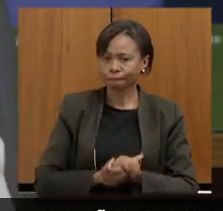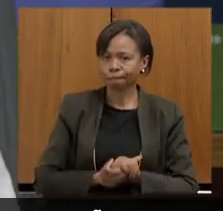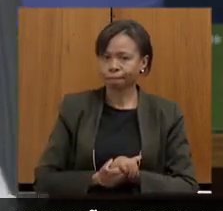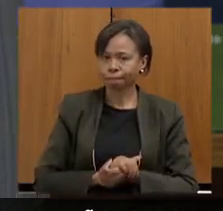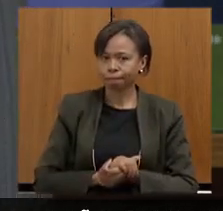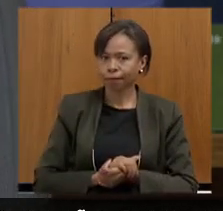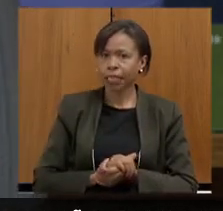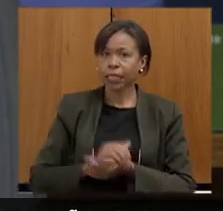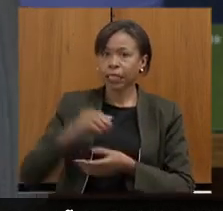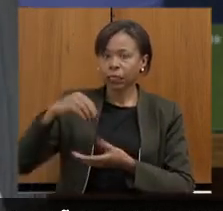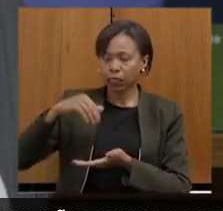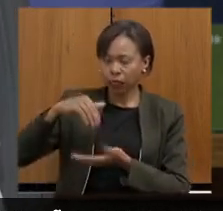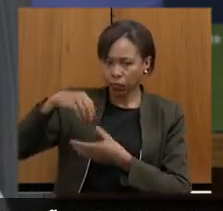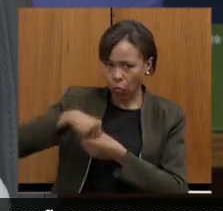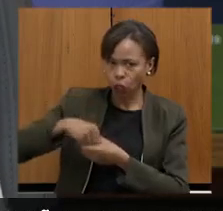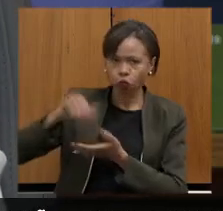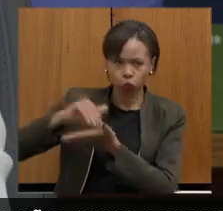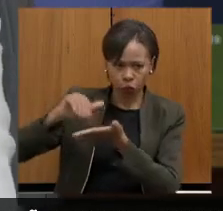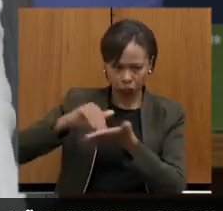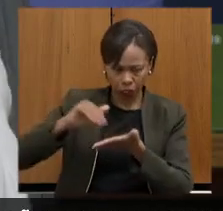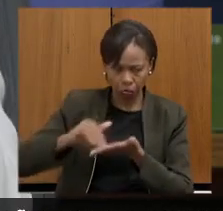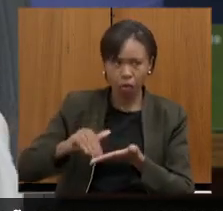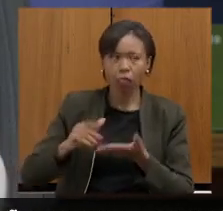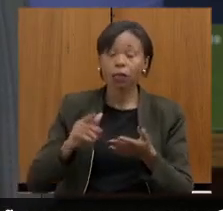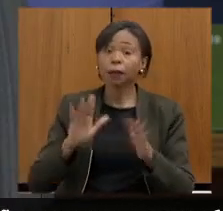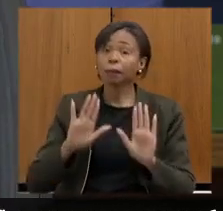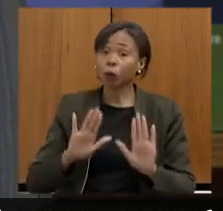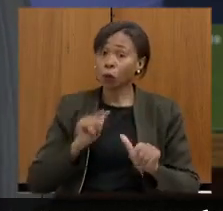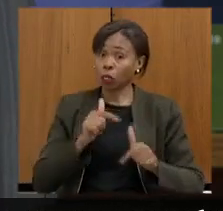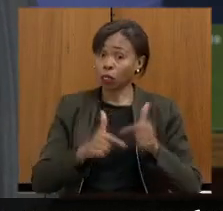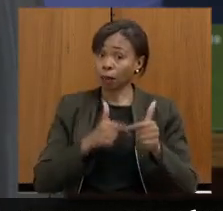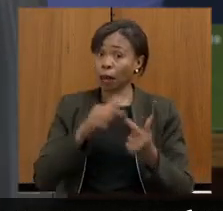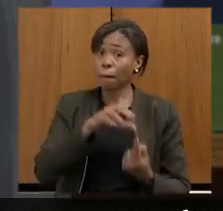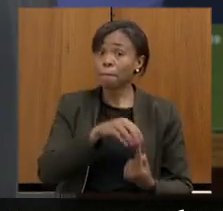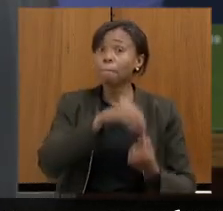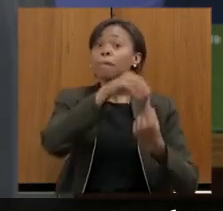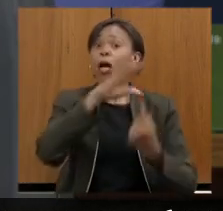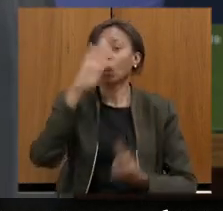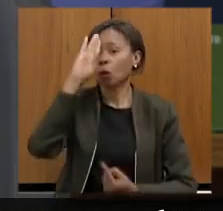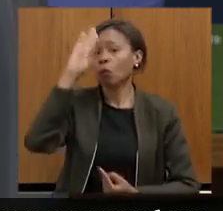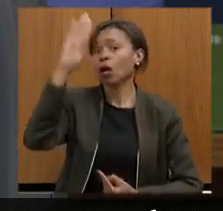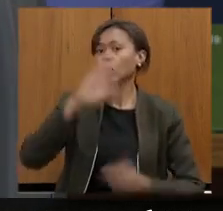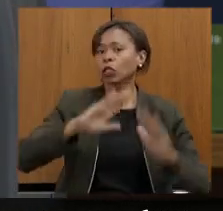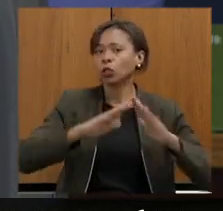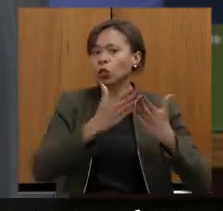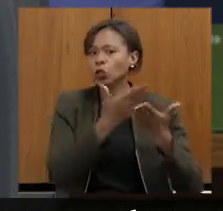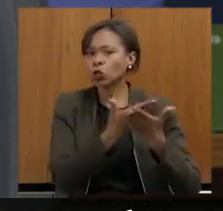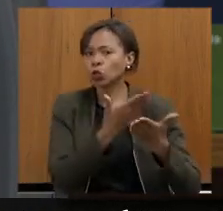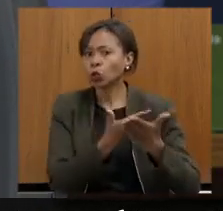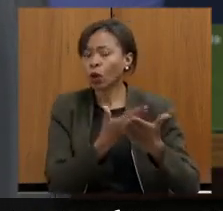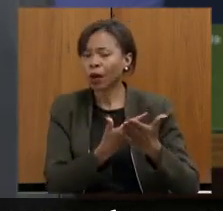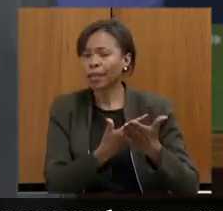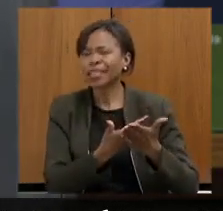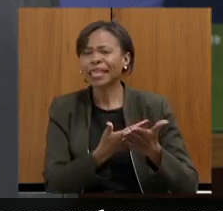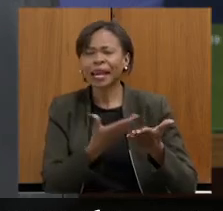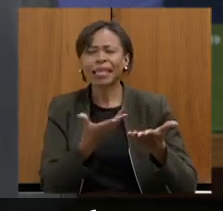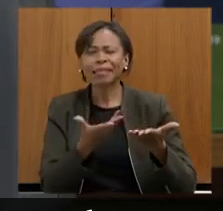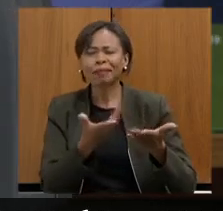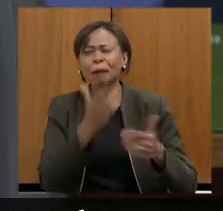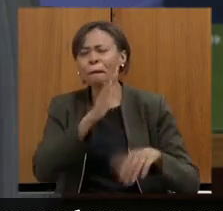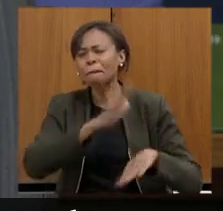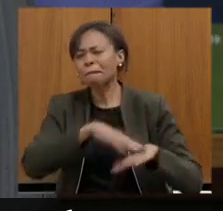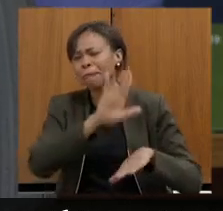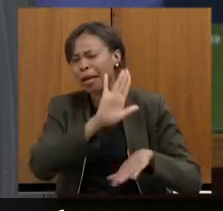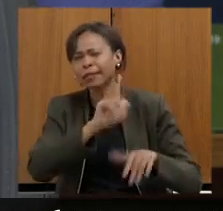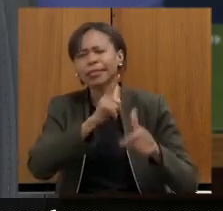nas superintendências com esse trabalho priorizando aquelas escolas onde houve maior fragilidade onde tenha